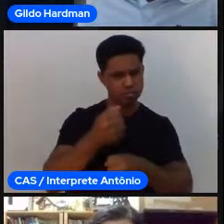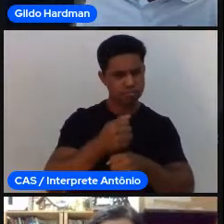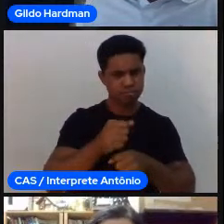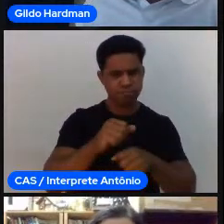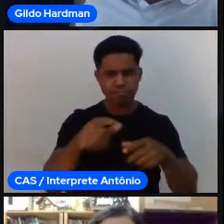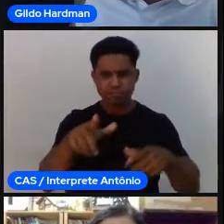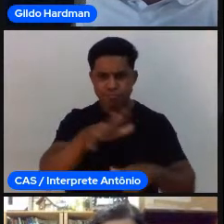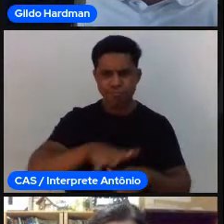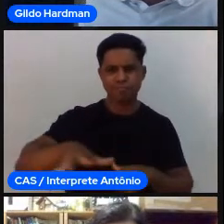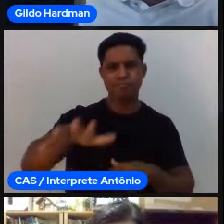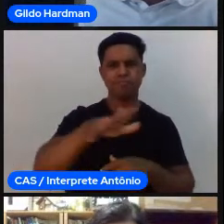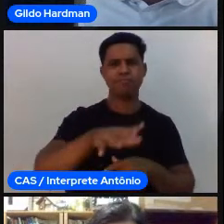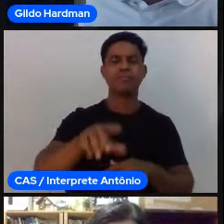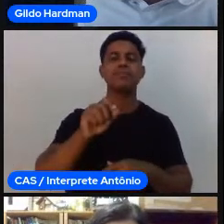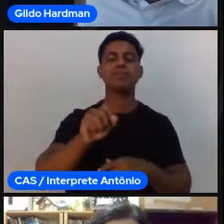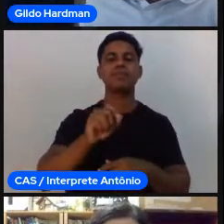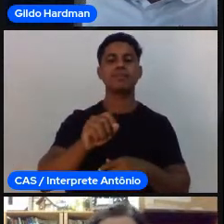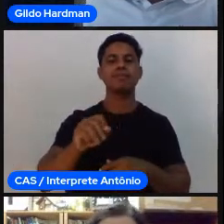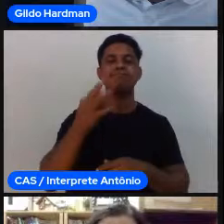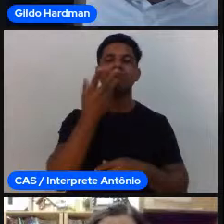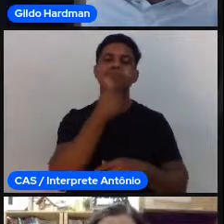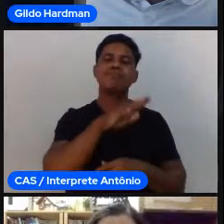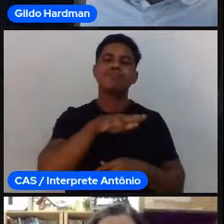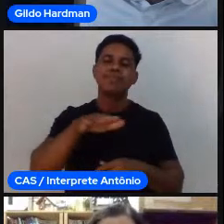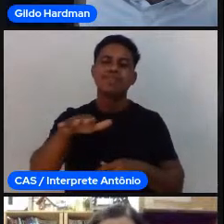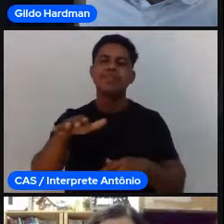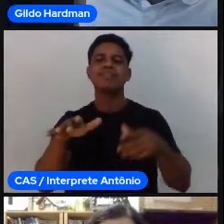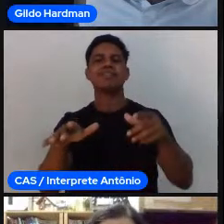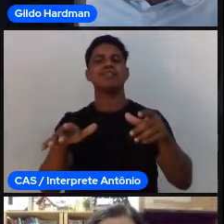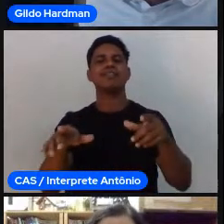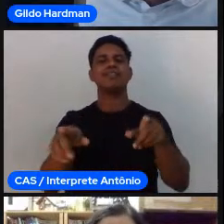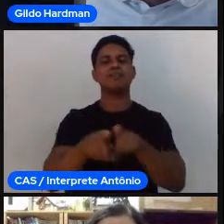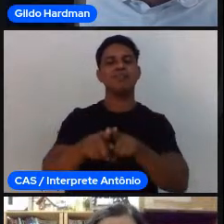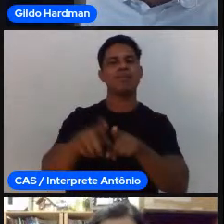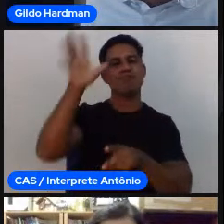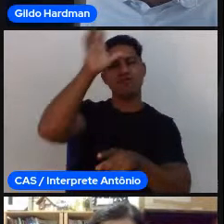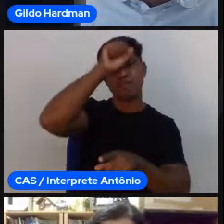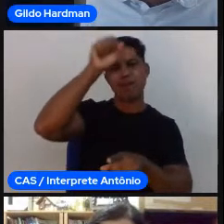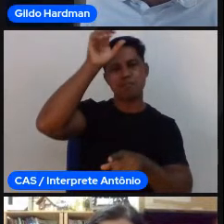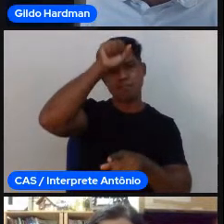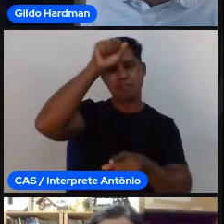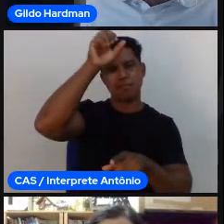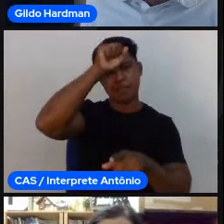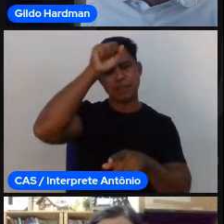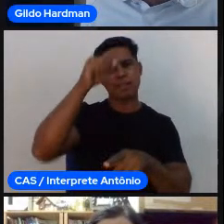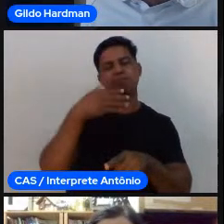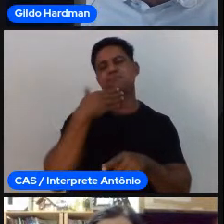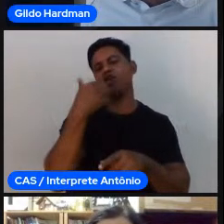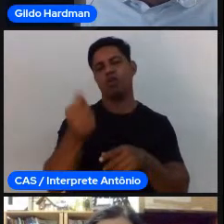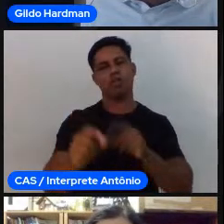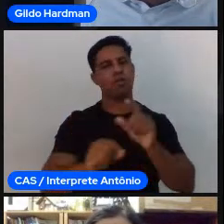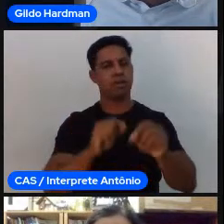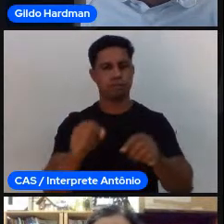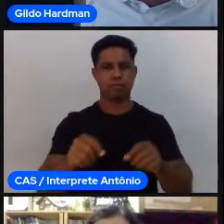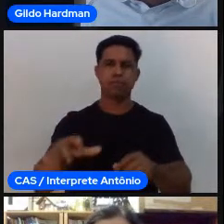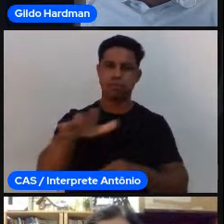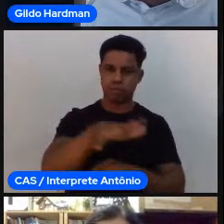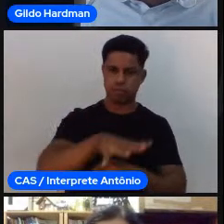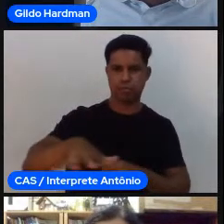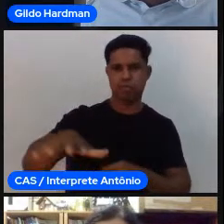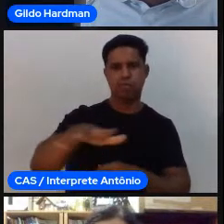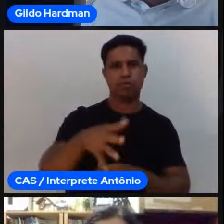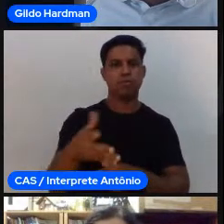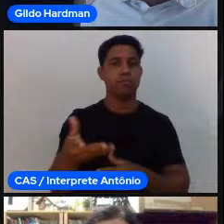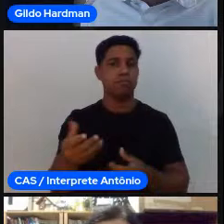sintam convidadas a aprender. Se eu vou aprender é algo que eu ainda não sei, é algo que eu posso melhorar. Então, por exemplo, um ambiente aberto ao